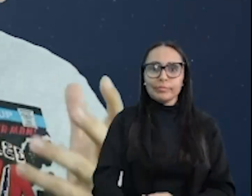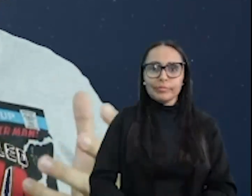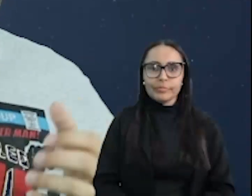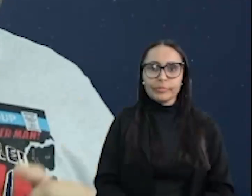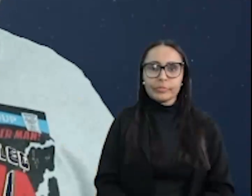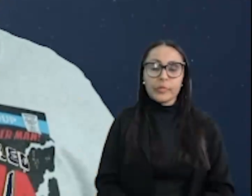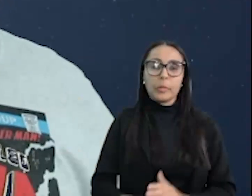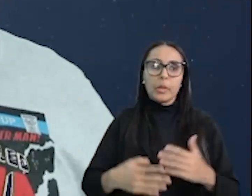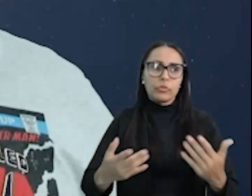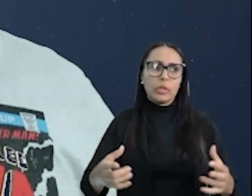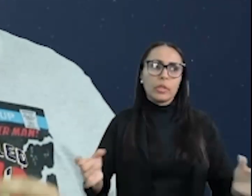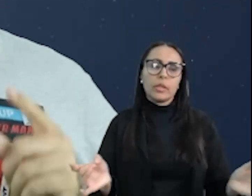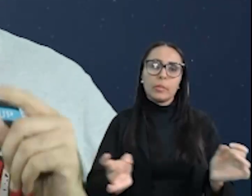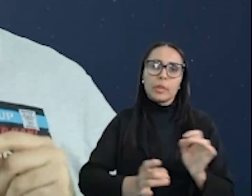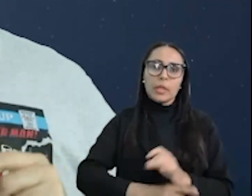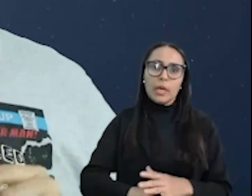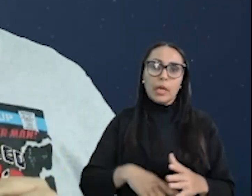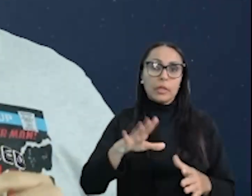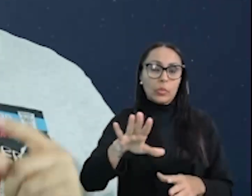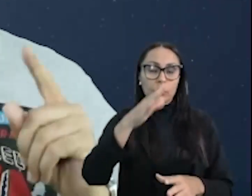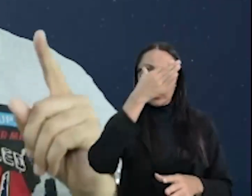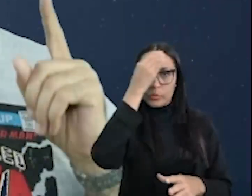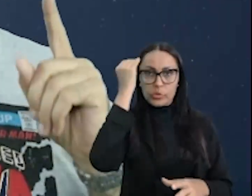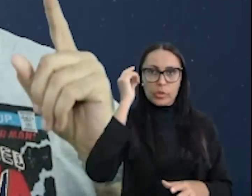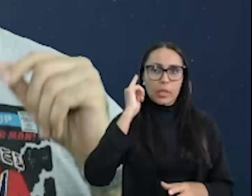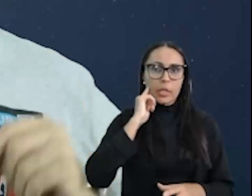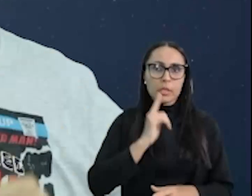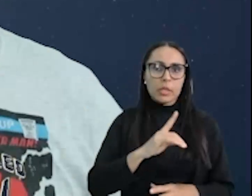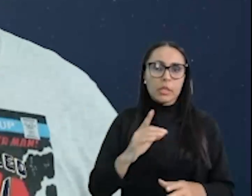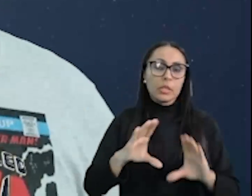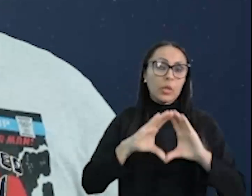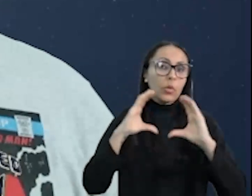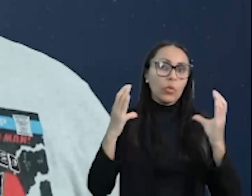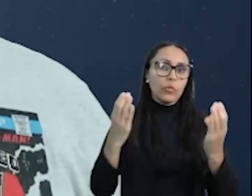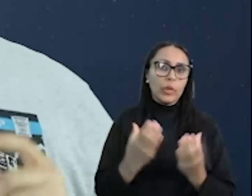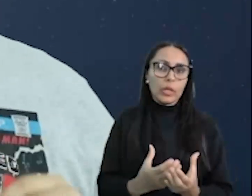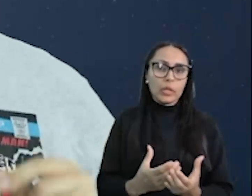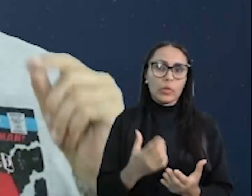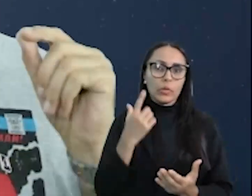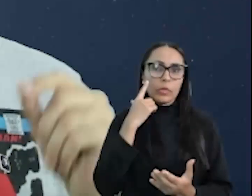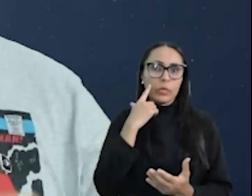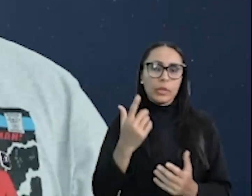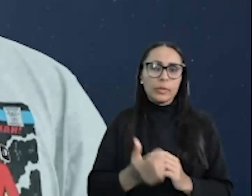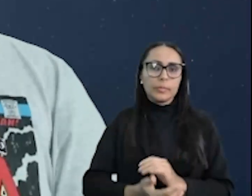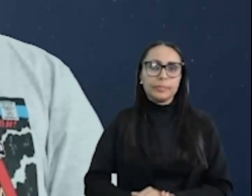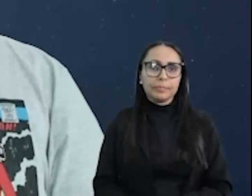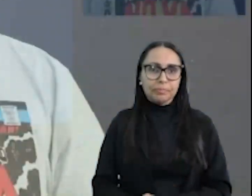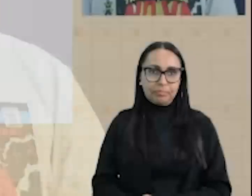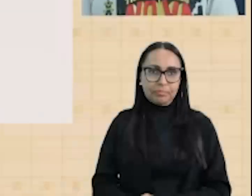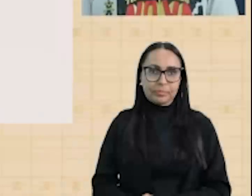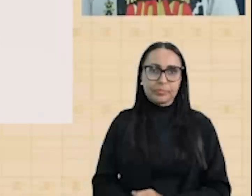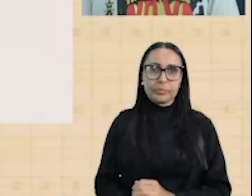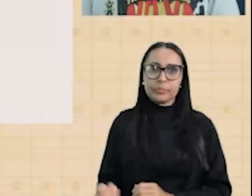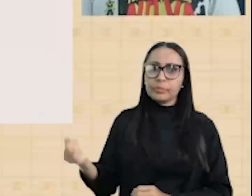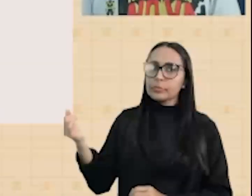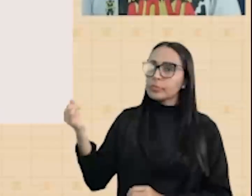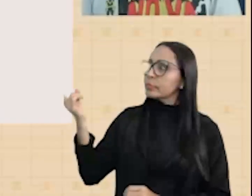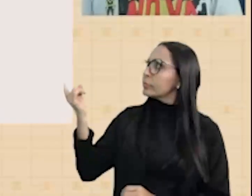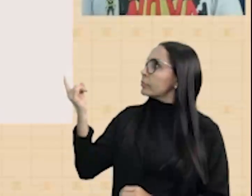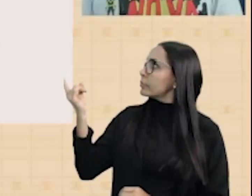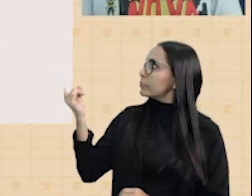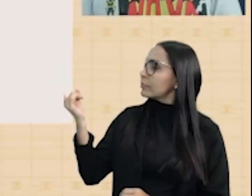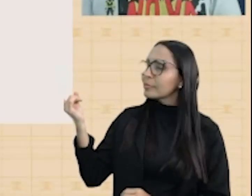E pra gente encerrar, não esquece dessas conferências que o Anderson vai jogar aí na tua tela.